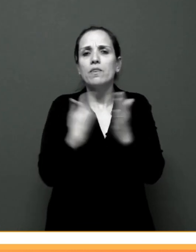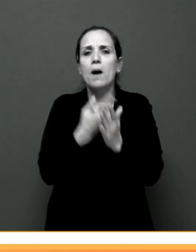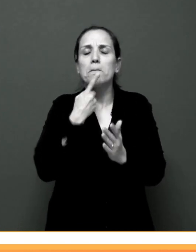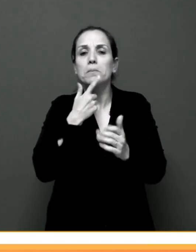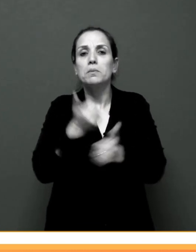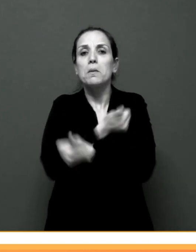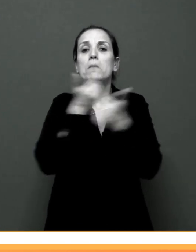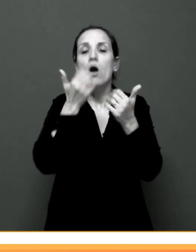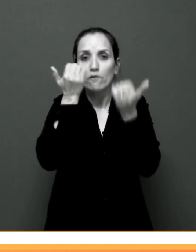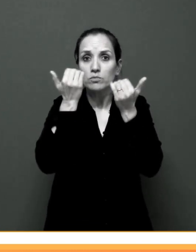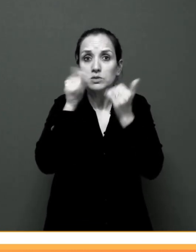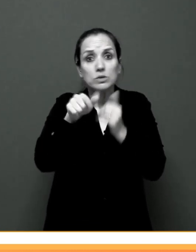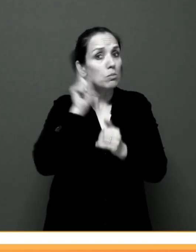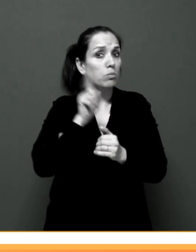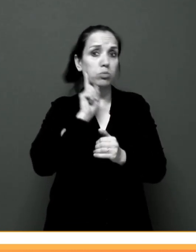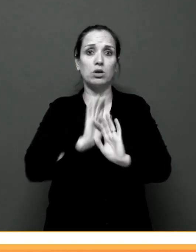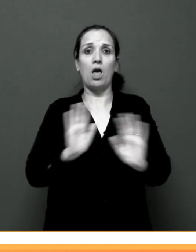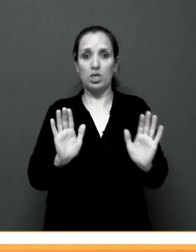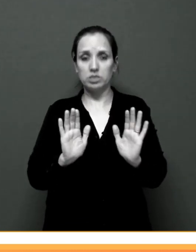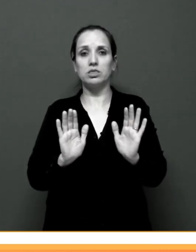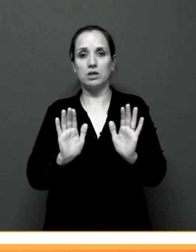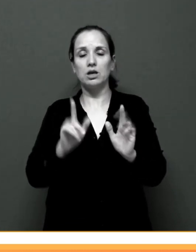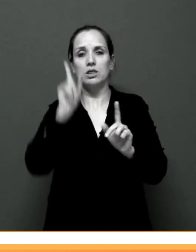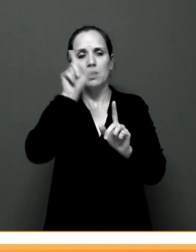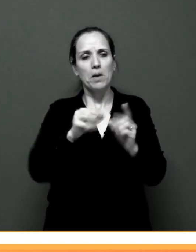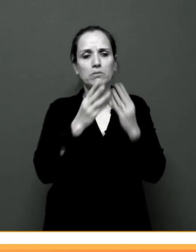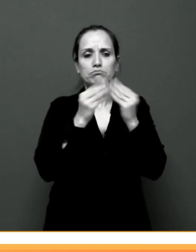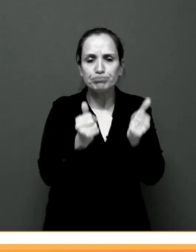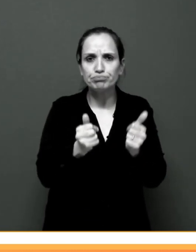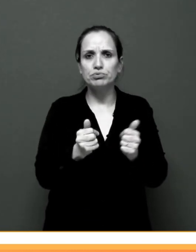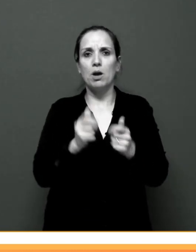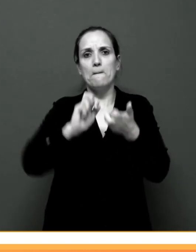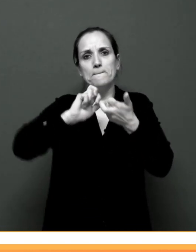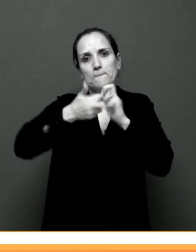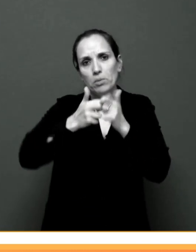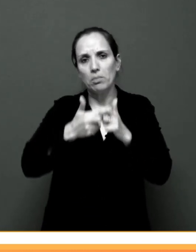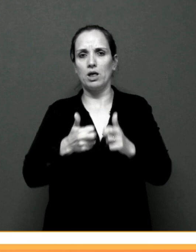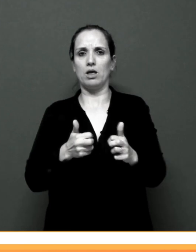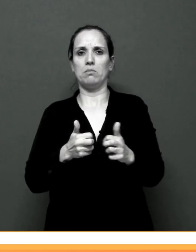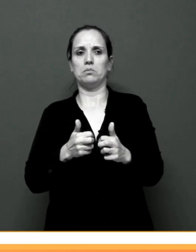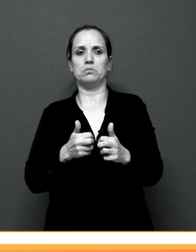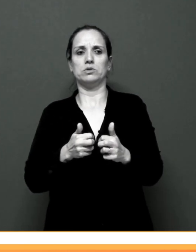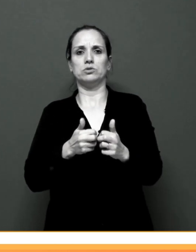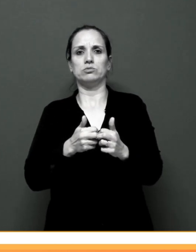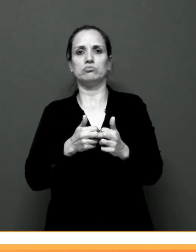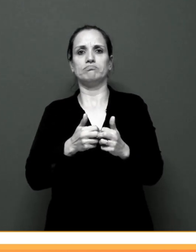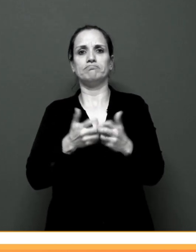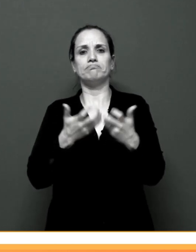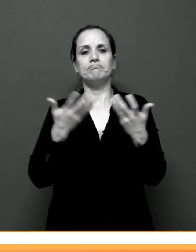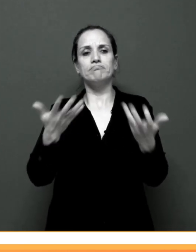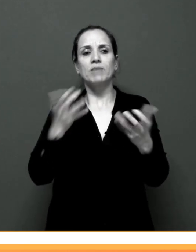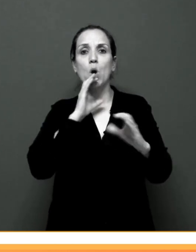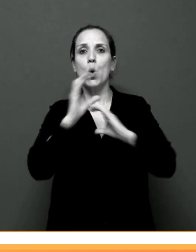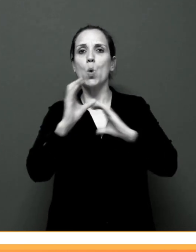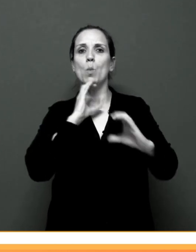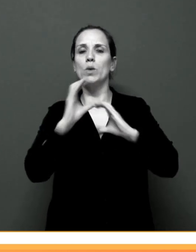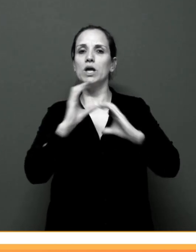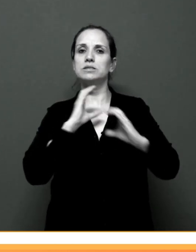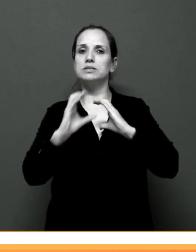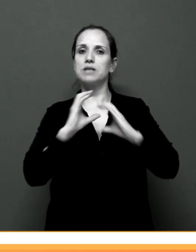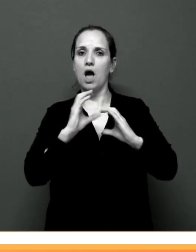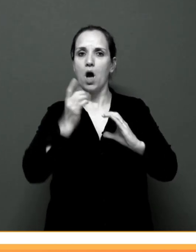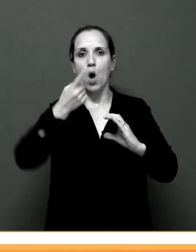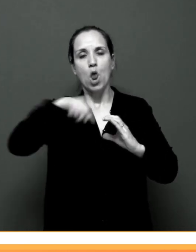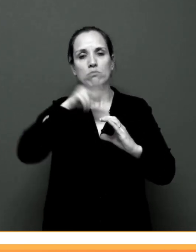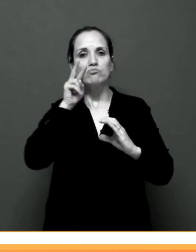isso é importante, como também resolução de problemas e a comunicação, que nós